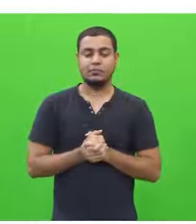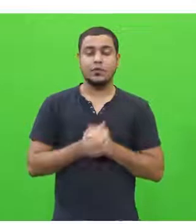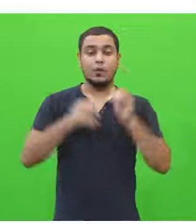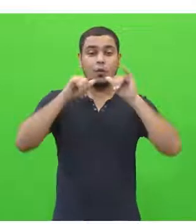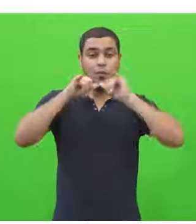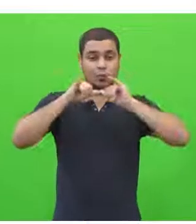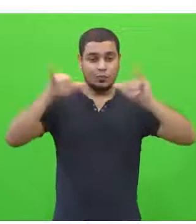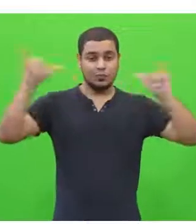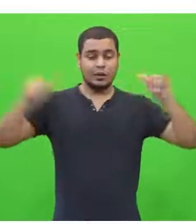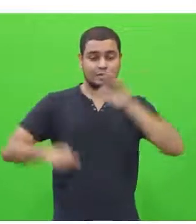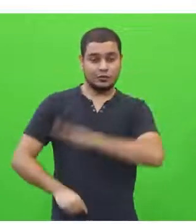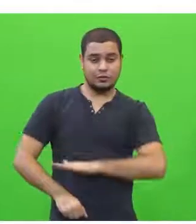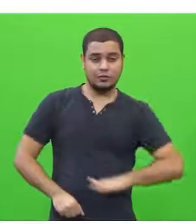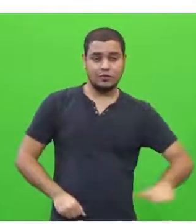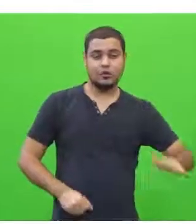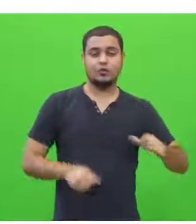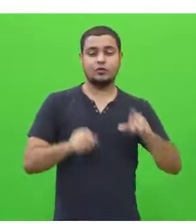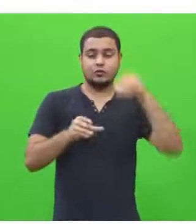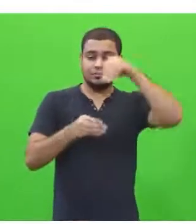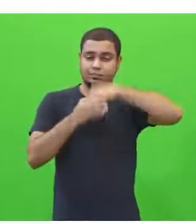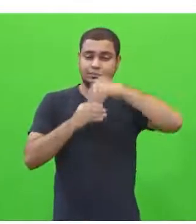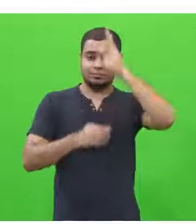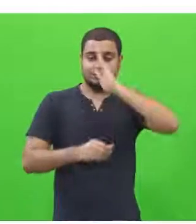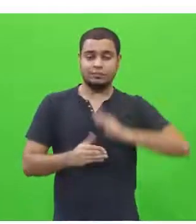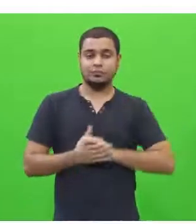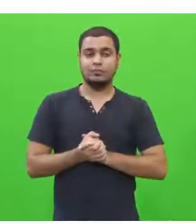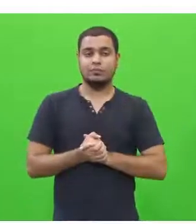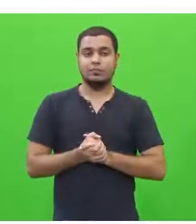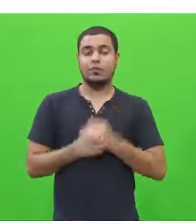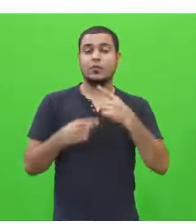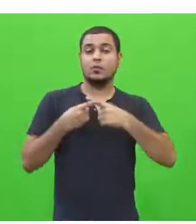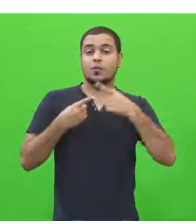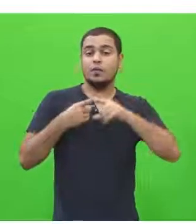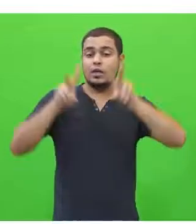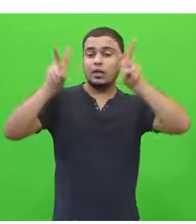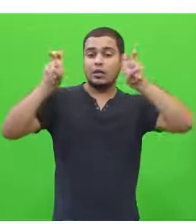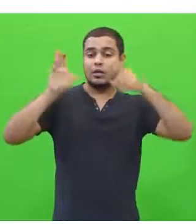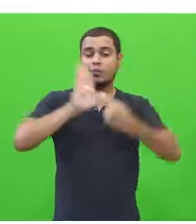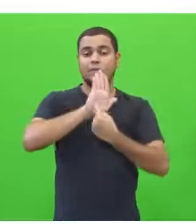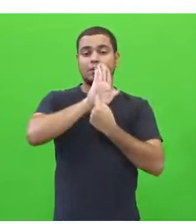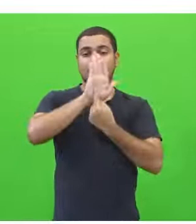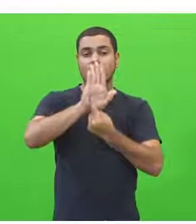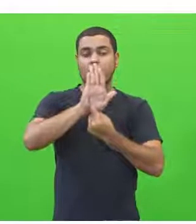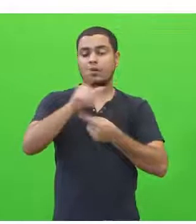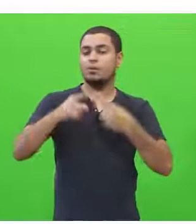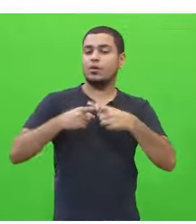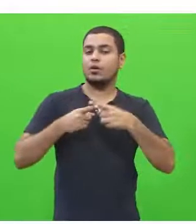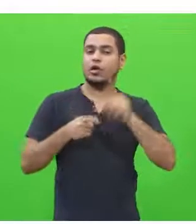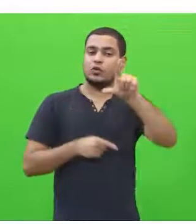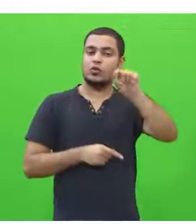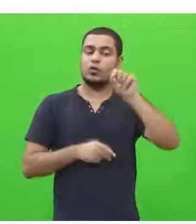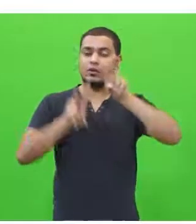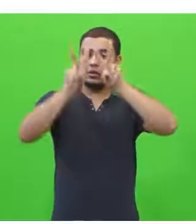publicidade infantil em questão no Brasil. Por que que nós trouxemos à tona para esta primeira aula de redação